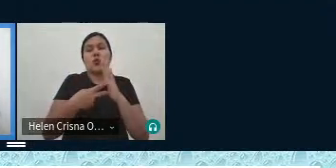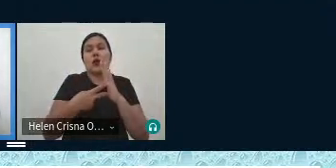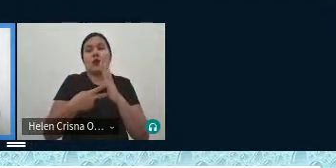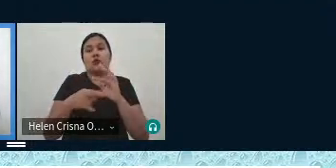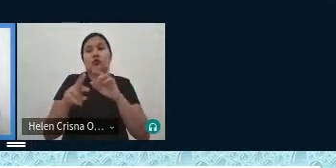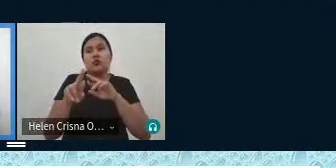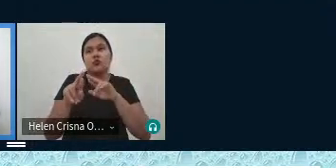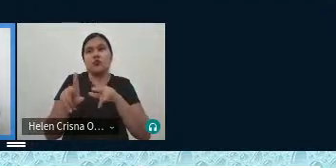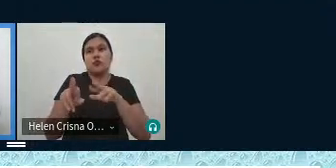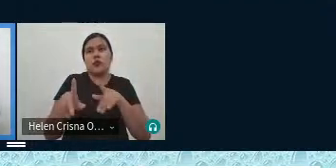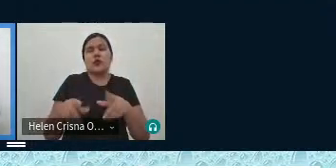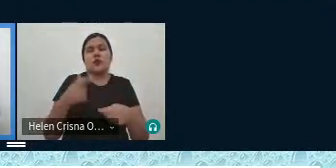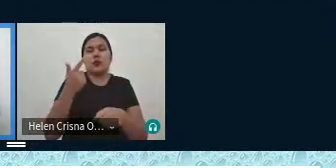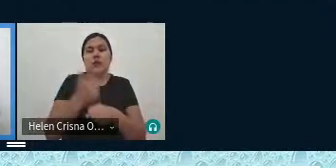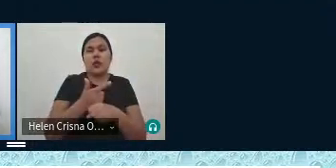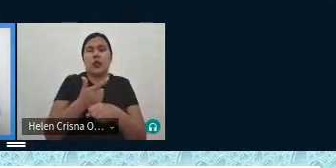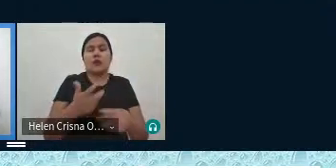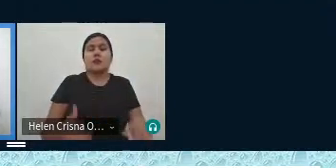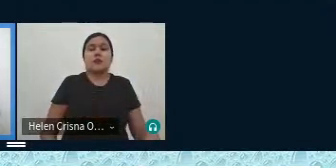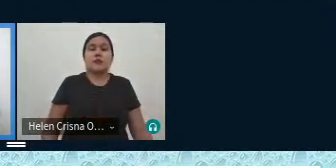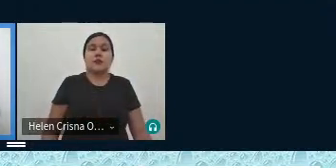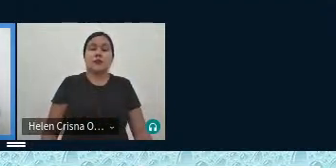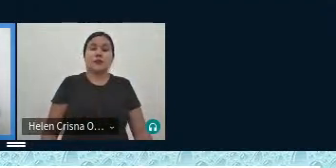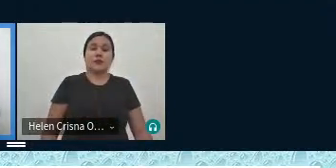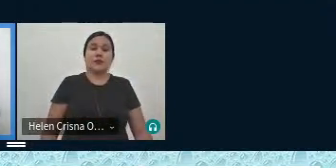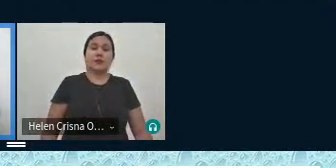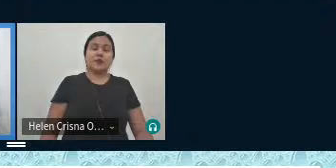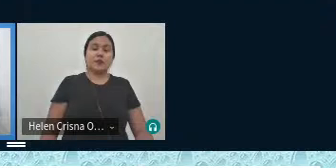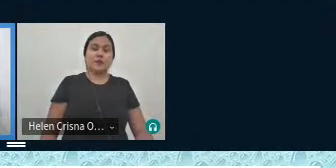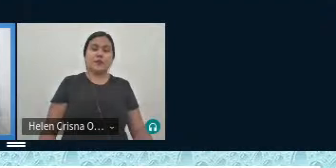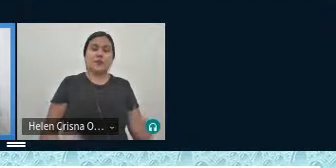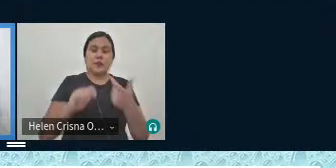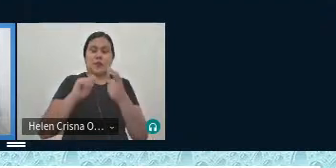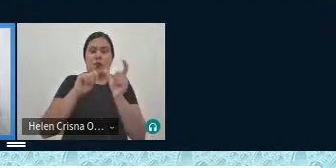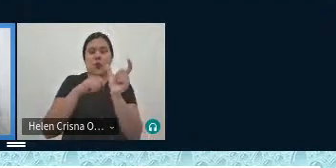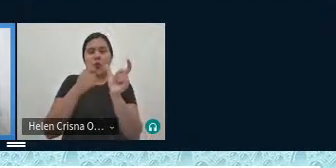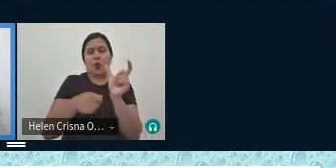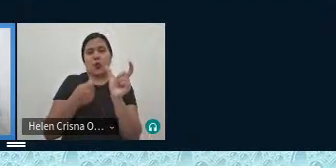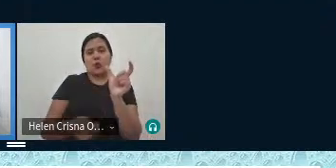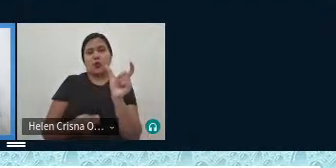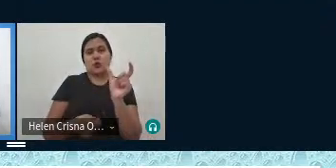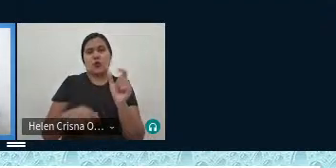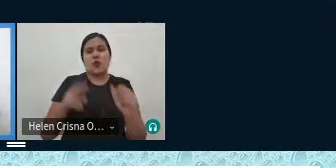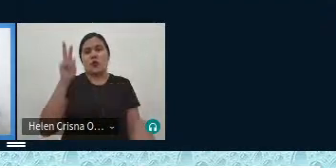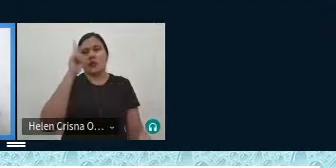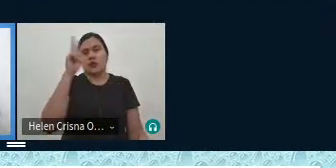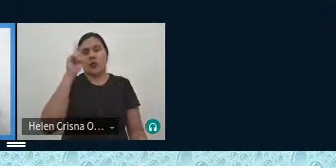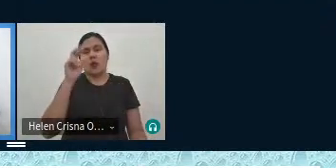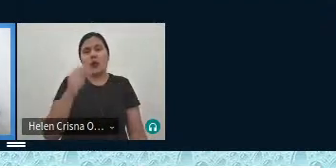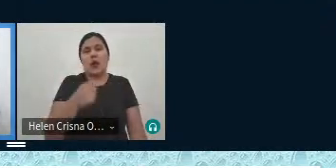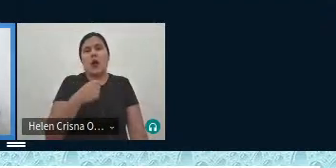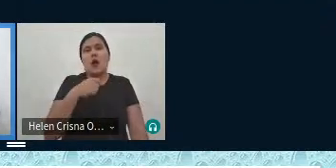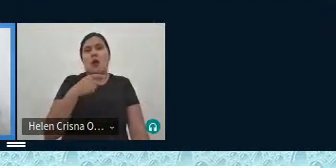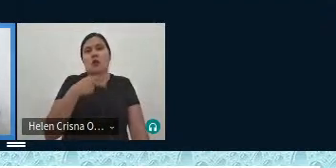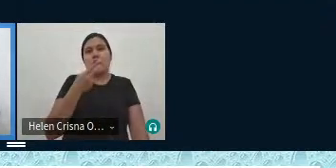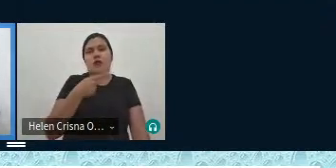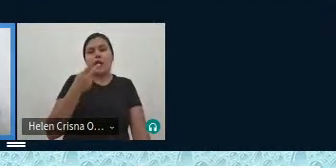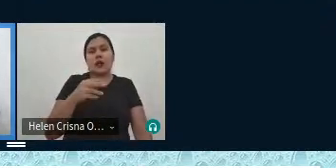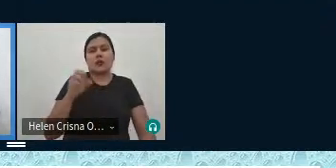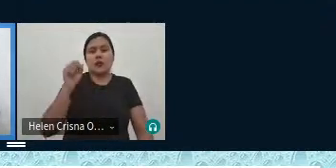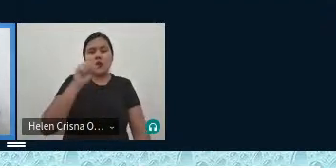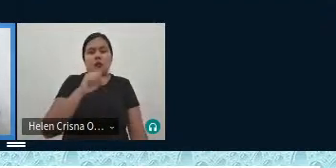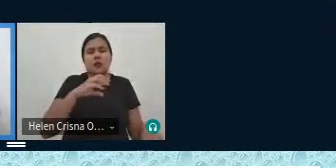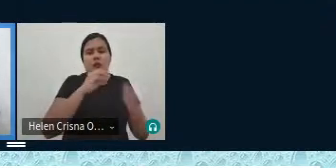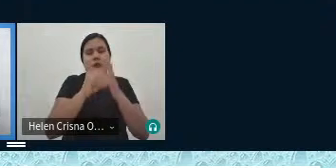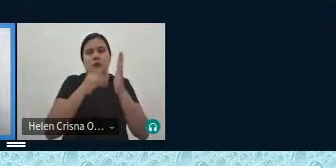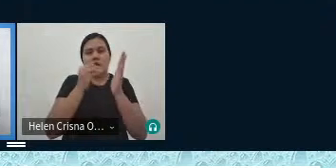para aquela lexia que compõe o glossário das histórias contadas na Amazônia foi assim que surgiu